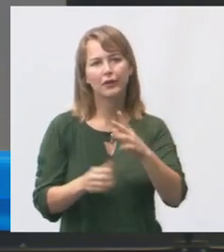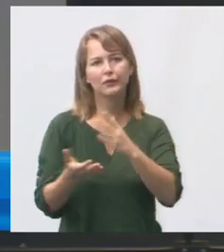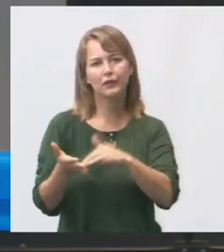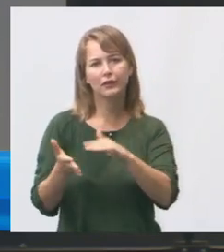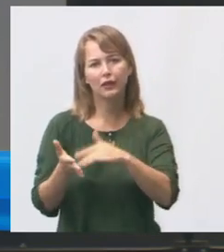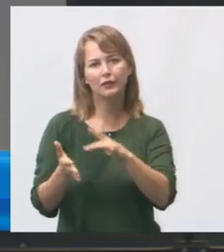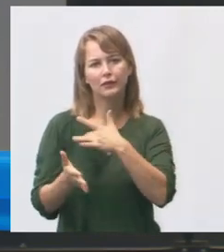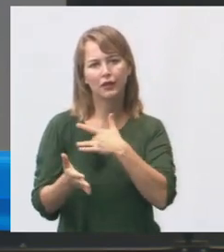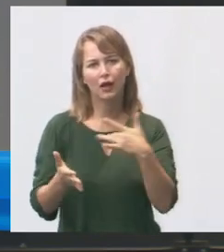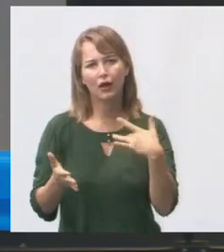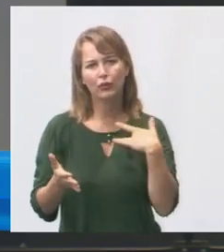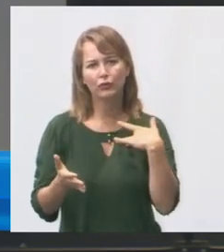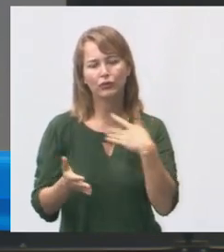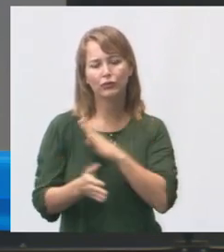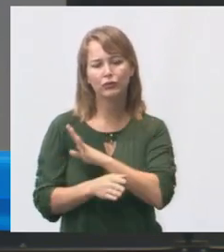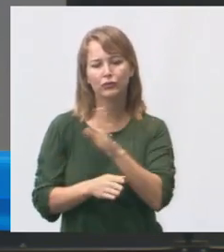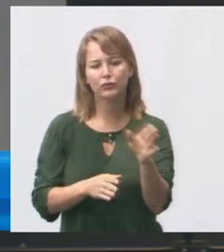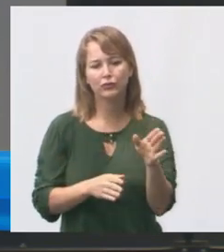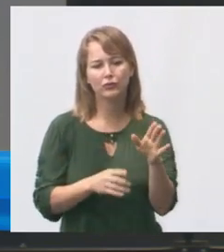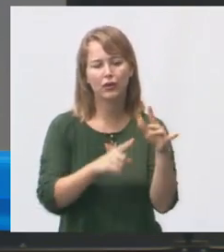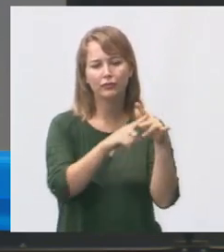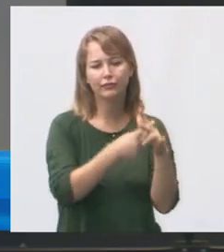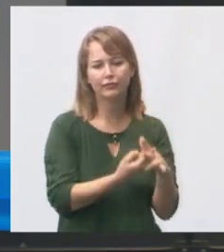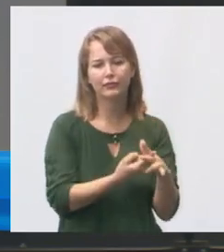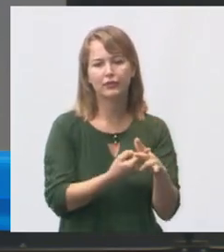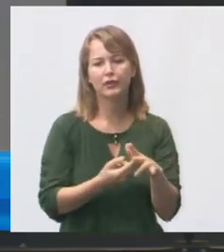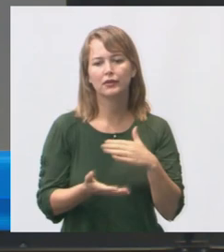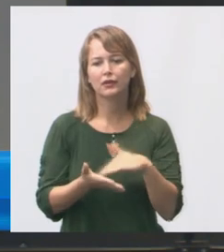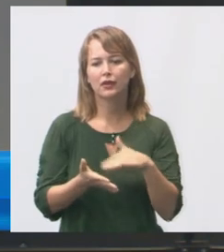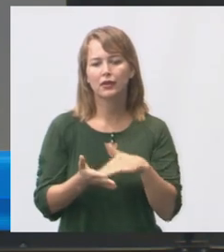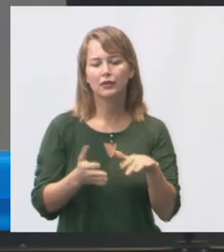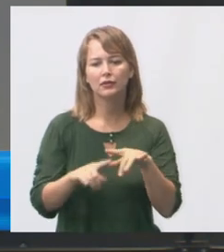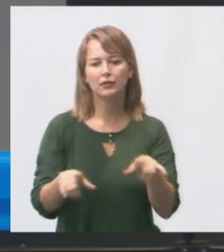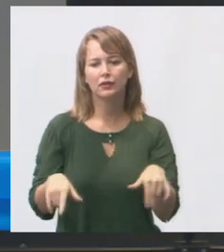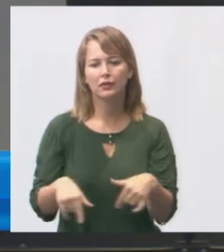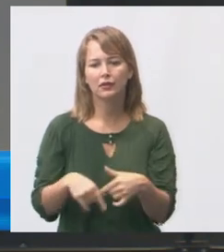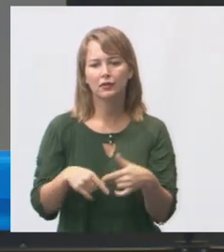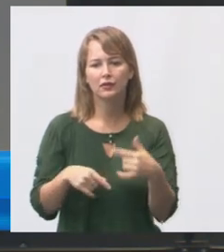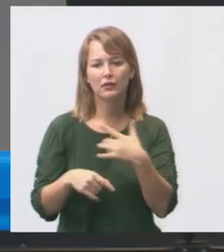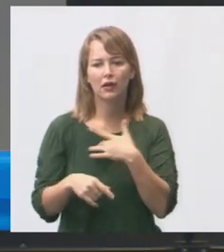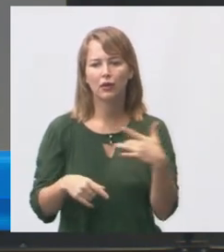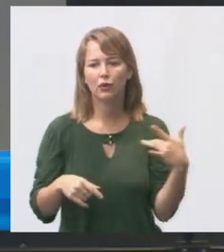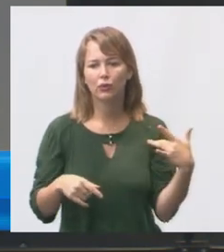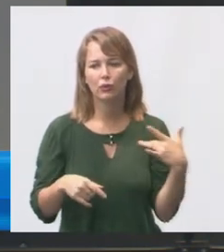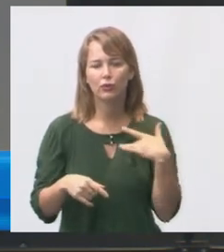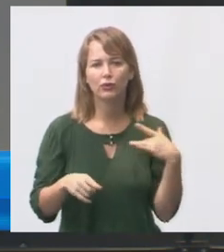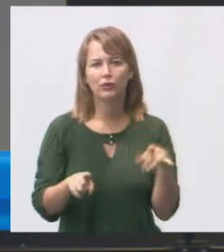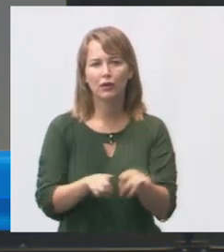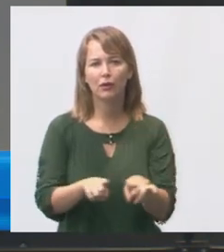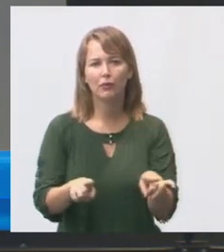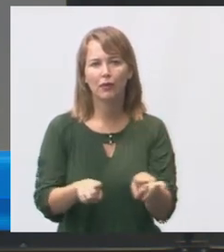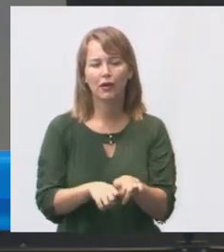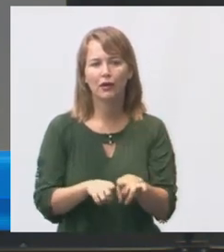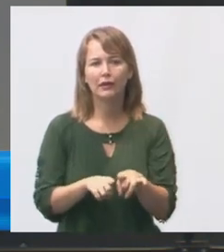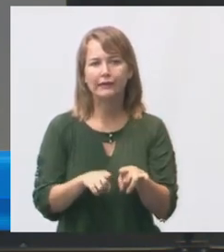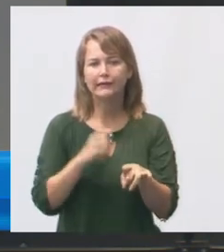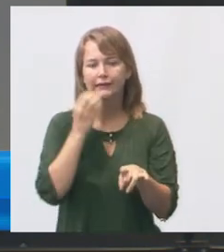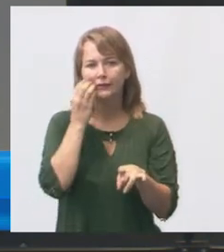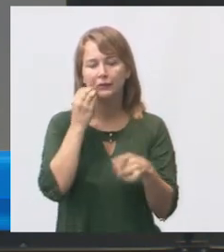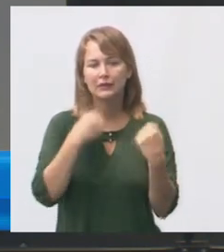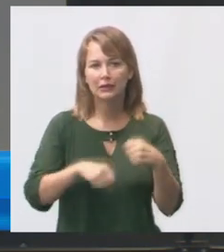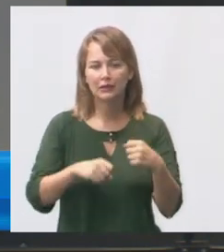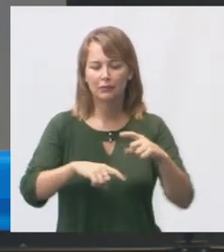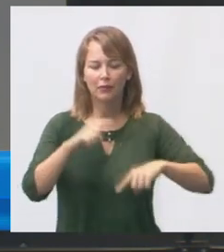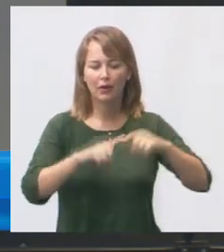Saúde a sala dos agentes comunitários de saúde e combate à endemia precisa também de cadeiras e armários novos para atender